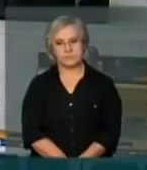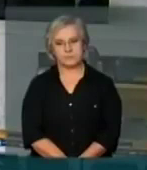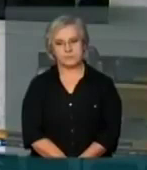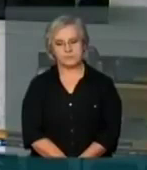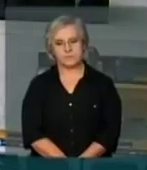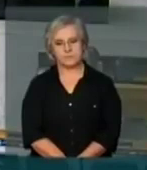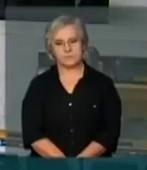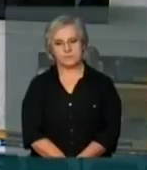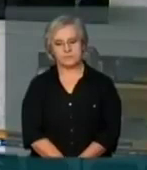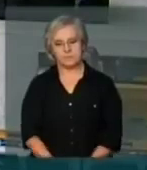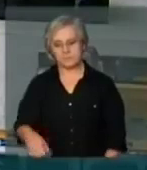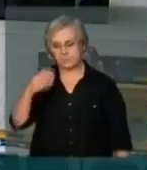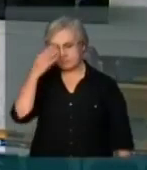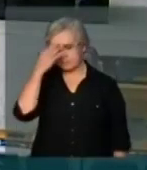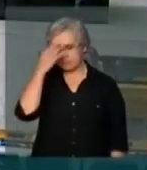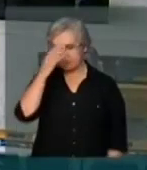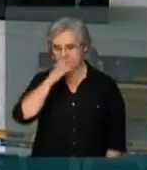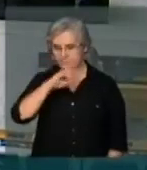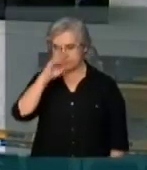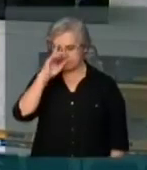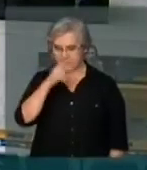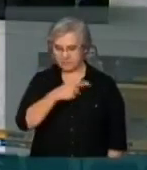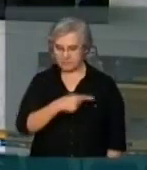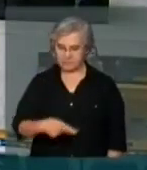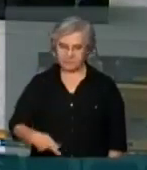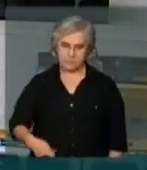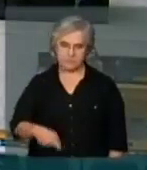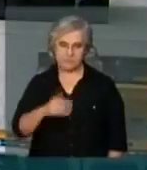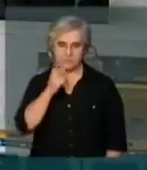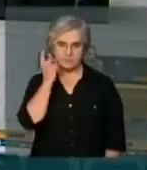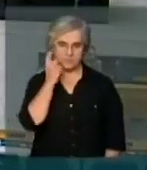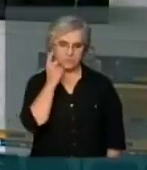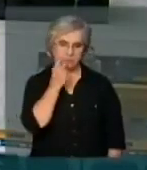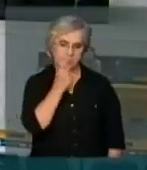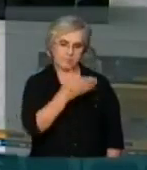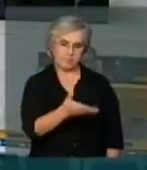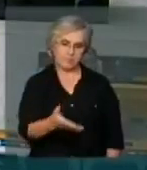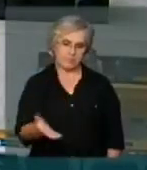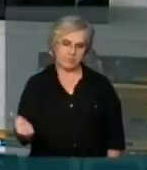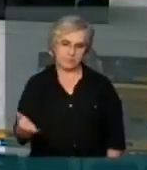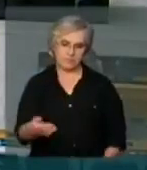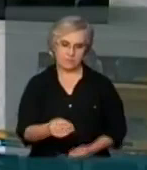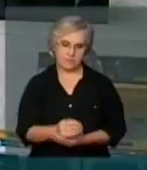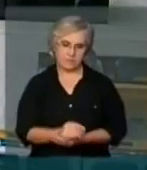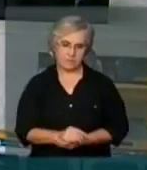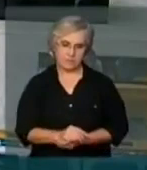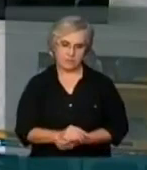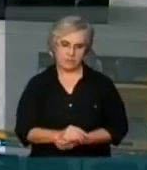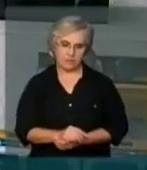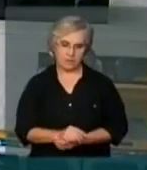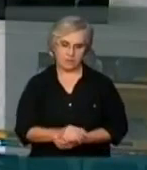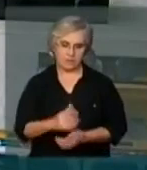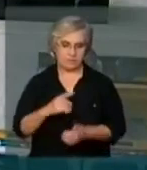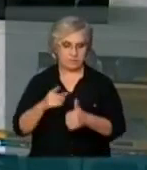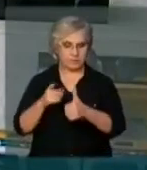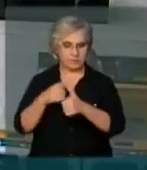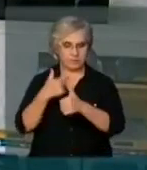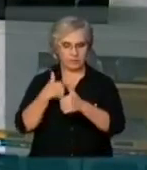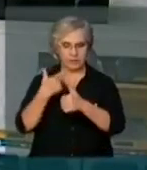Muito obrigado, Sr. Presidente, Marcos Filho, colegas deputados e deputadas. Queria aqui, primeiramente,